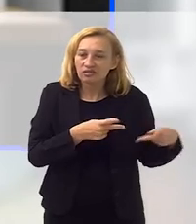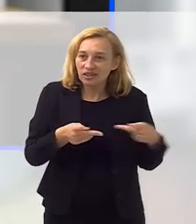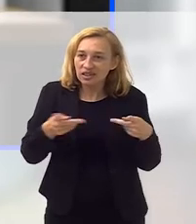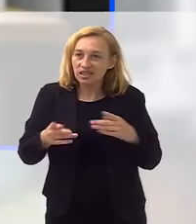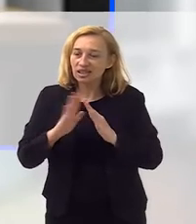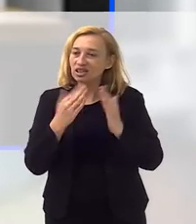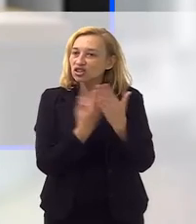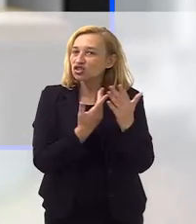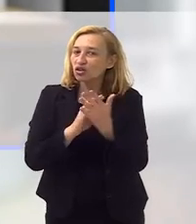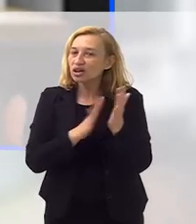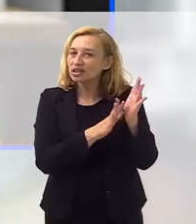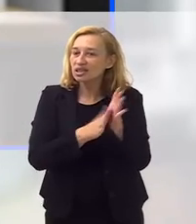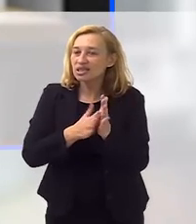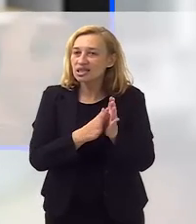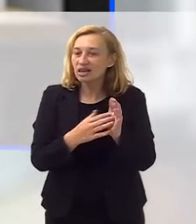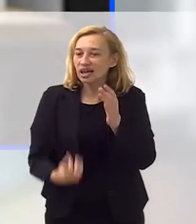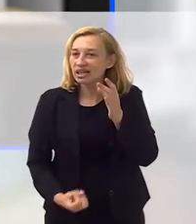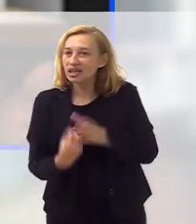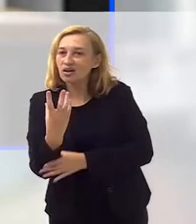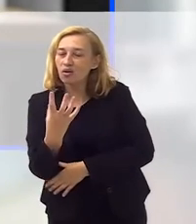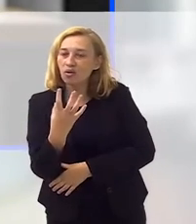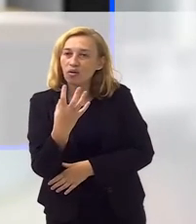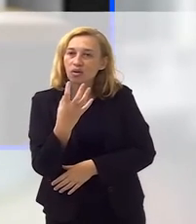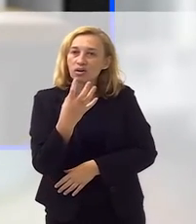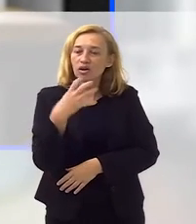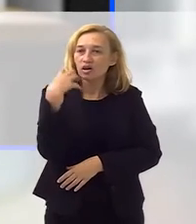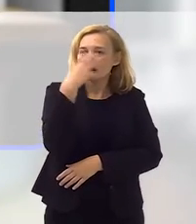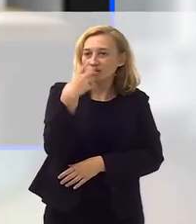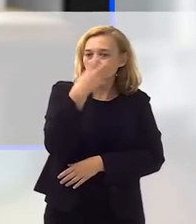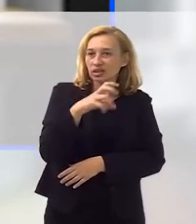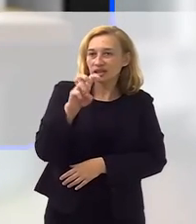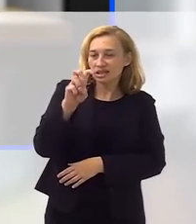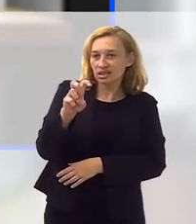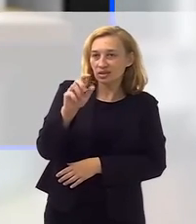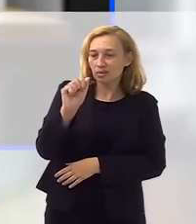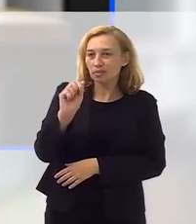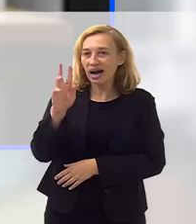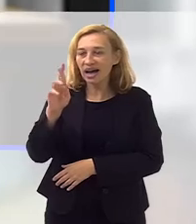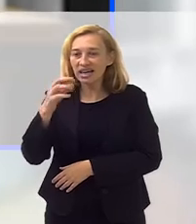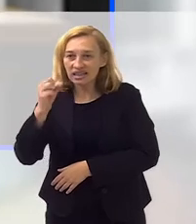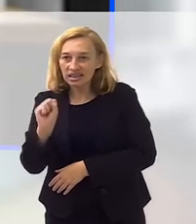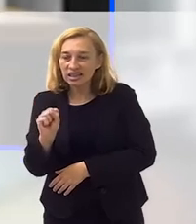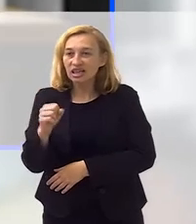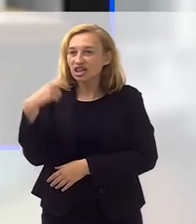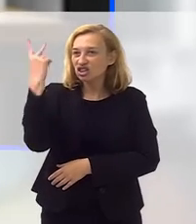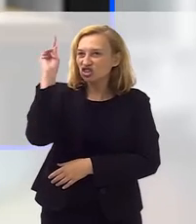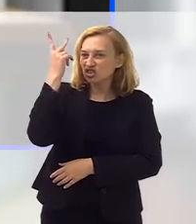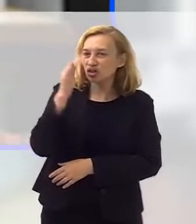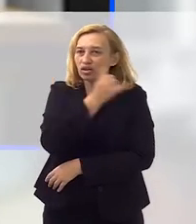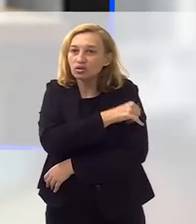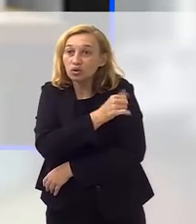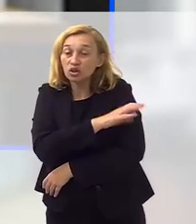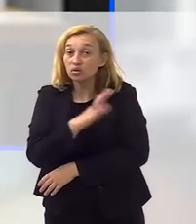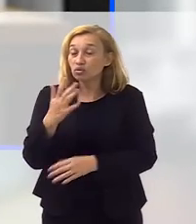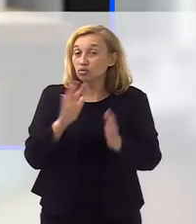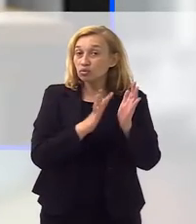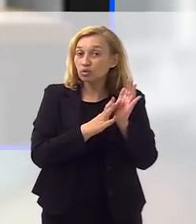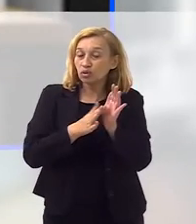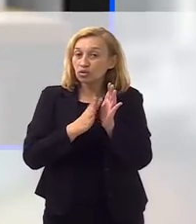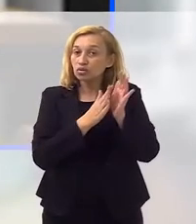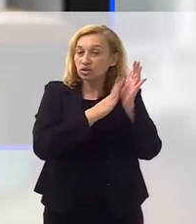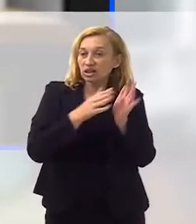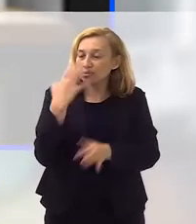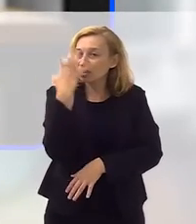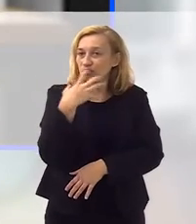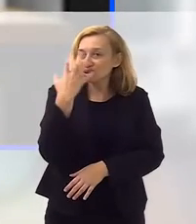e ela acabou compondo depois os cinco bailes da história do Rio, que foi considerado um dos